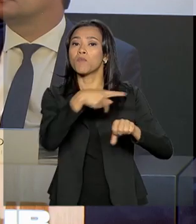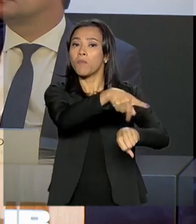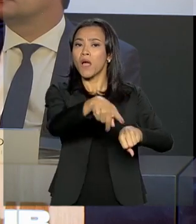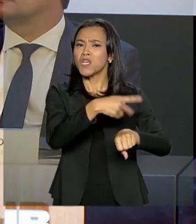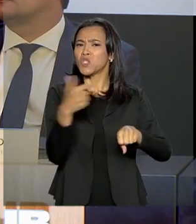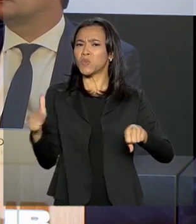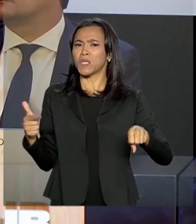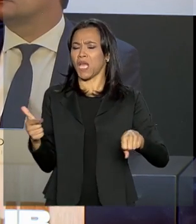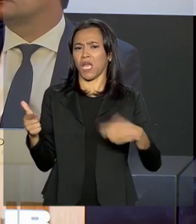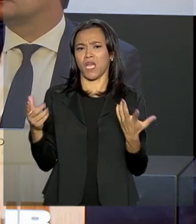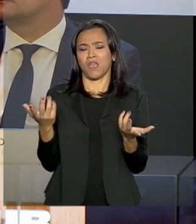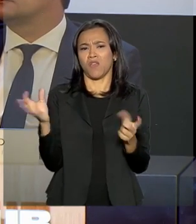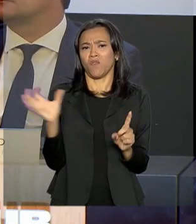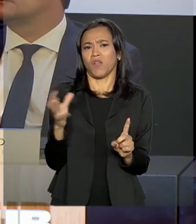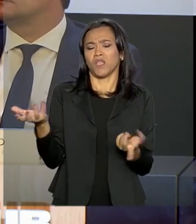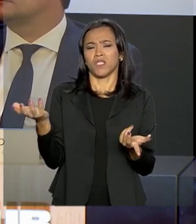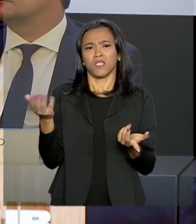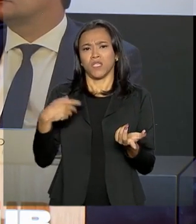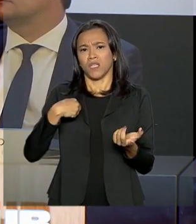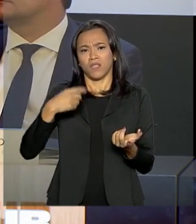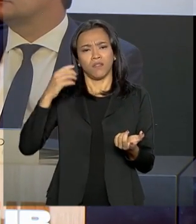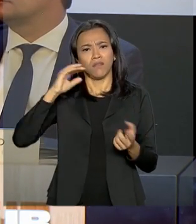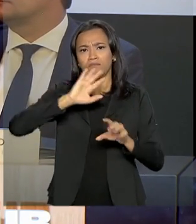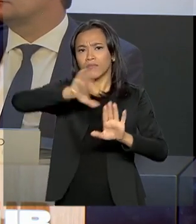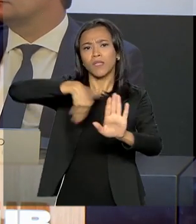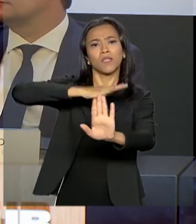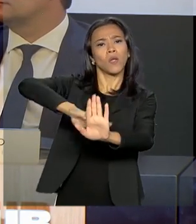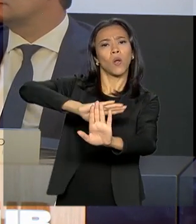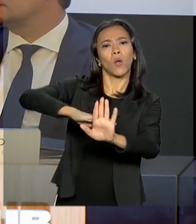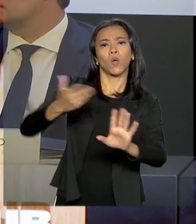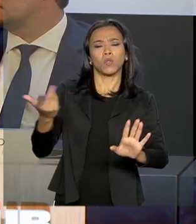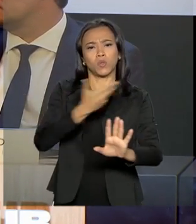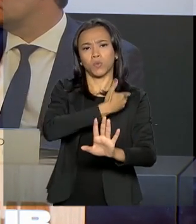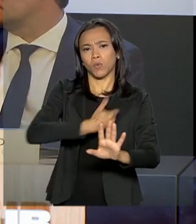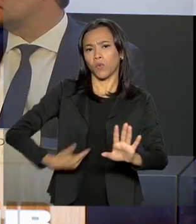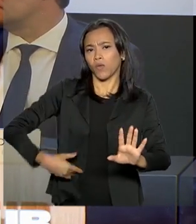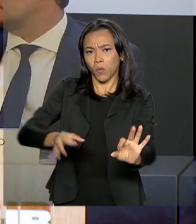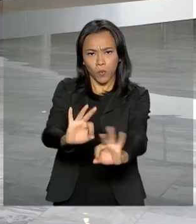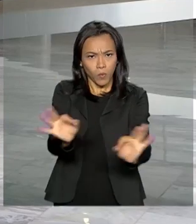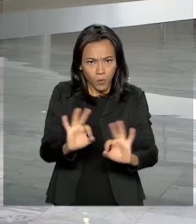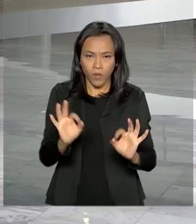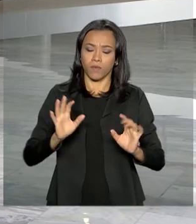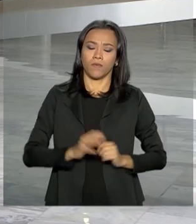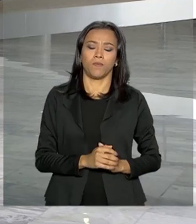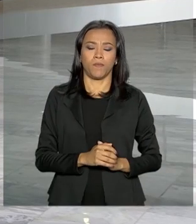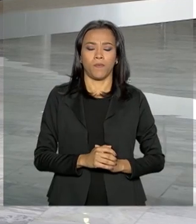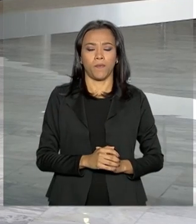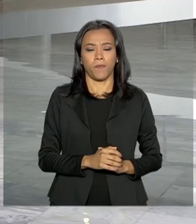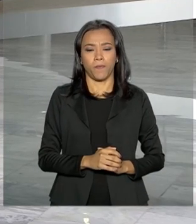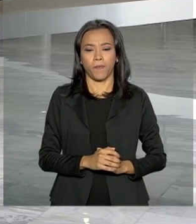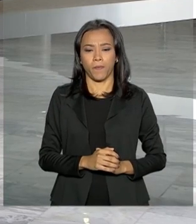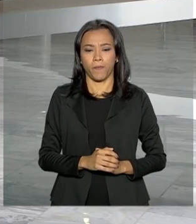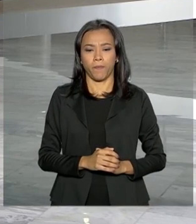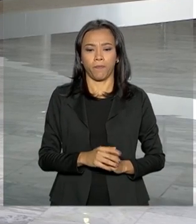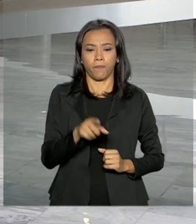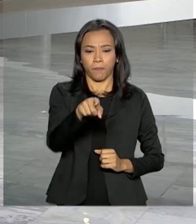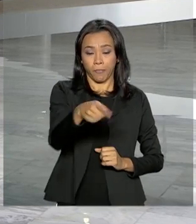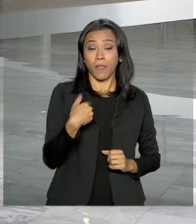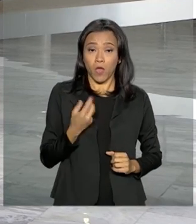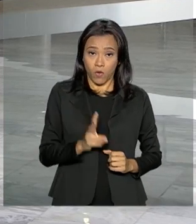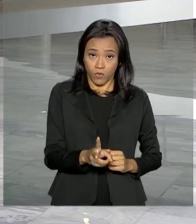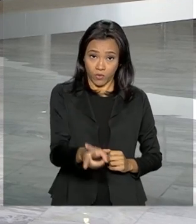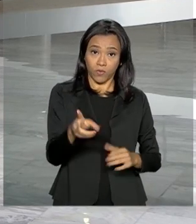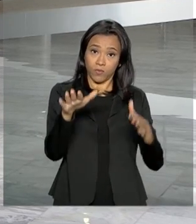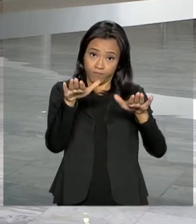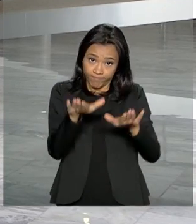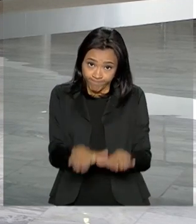político nem ideológico em apoiar aquilo que faça bem para o país. Eu continuo por aqui